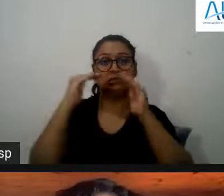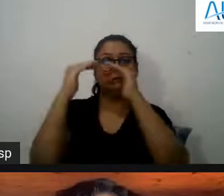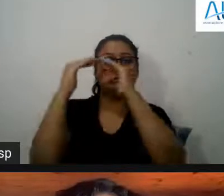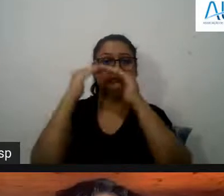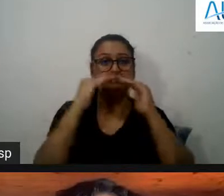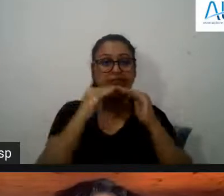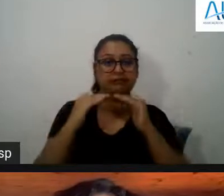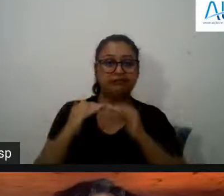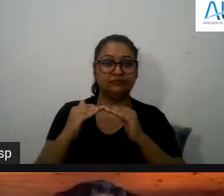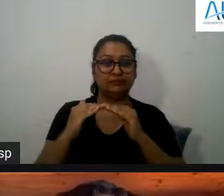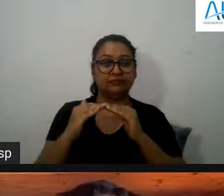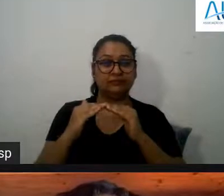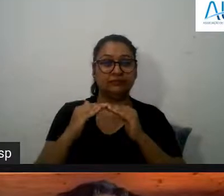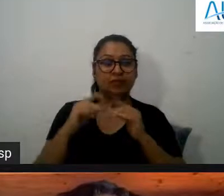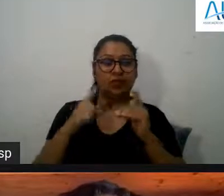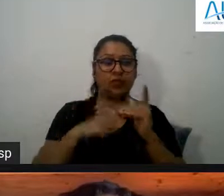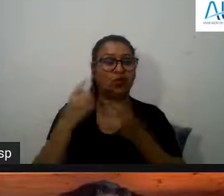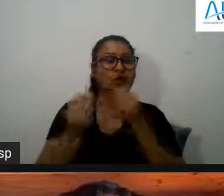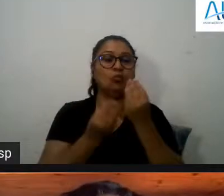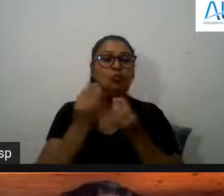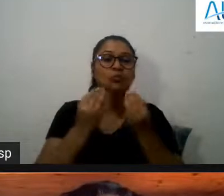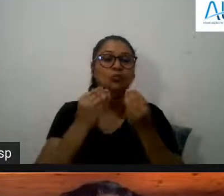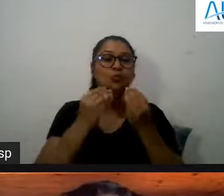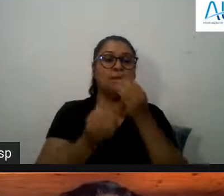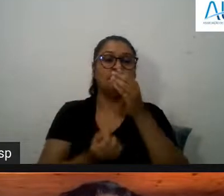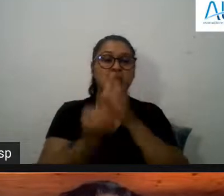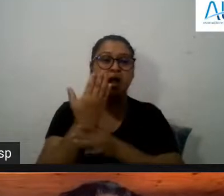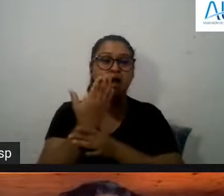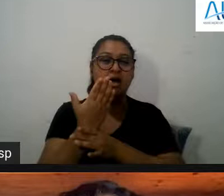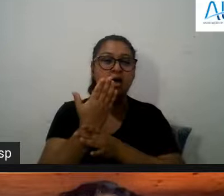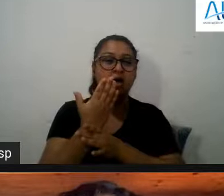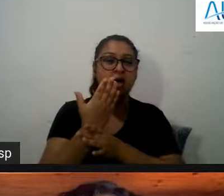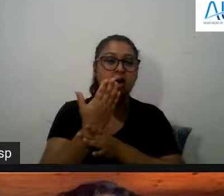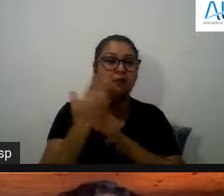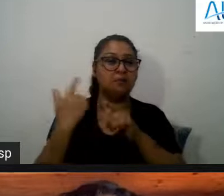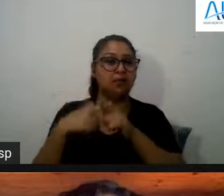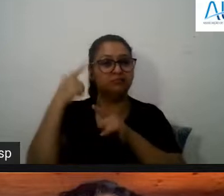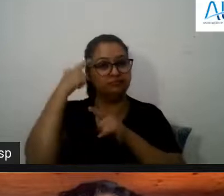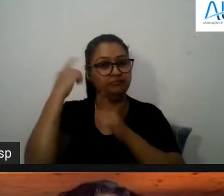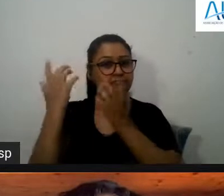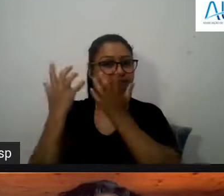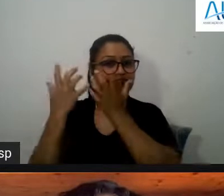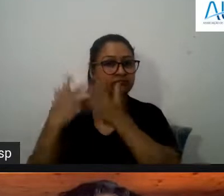há algum sentido que é criado para escapar aqui esta ideia também olha